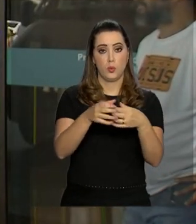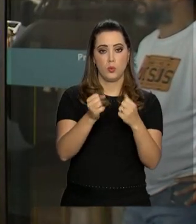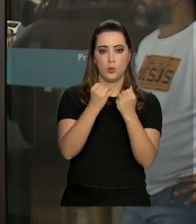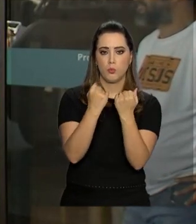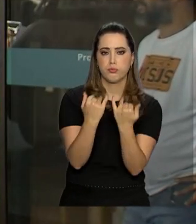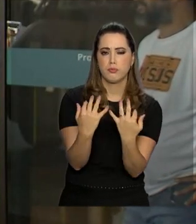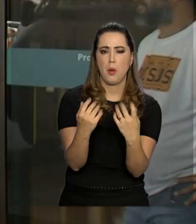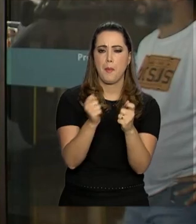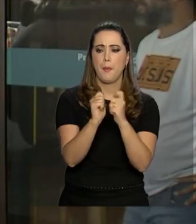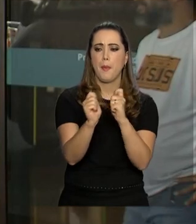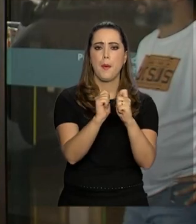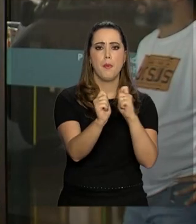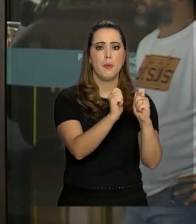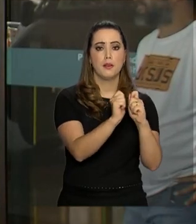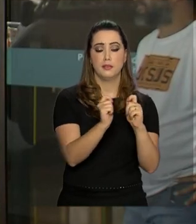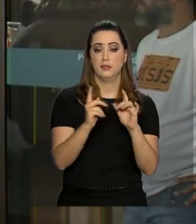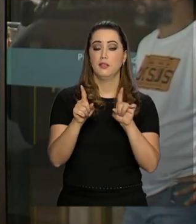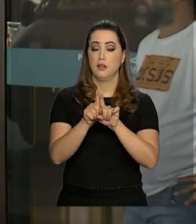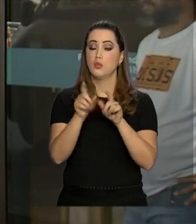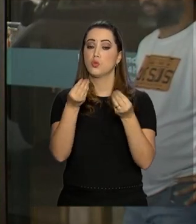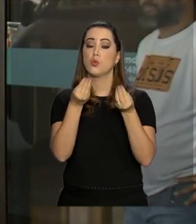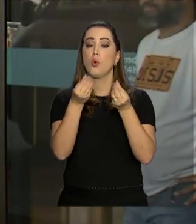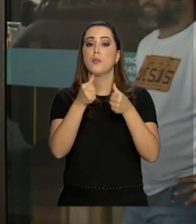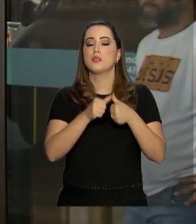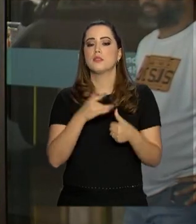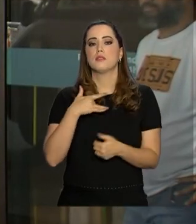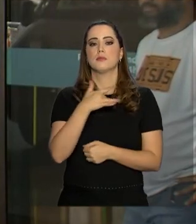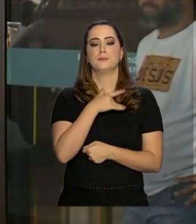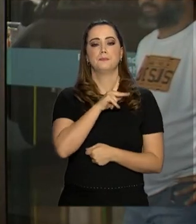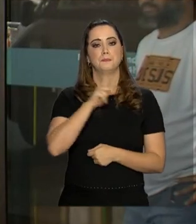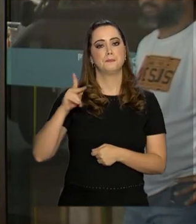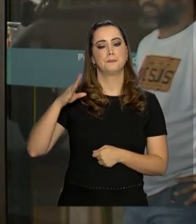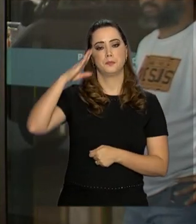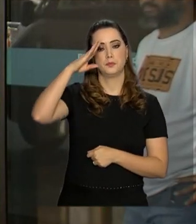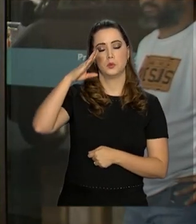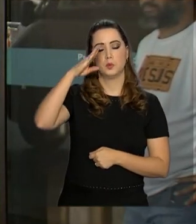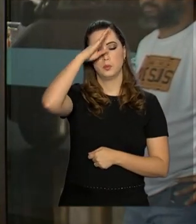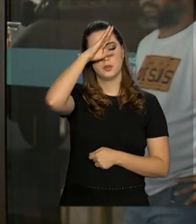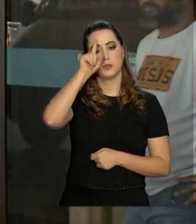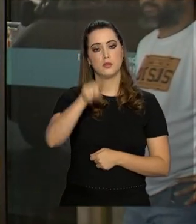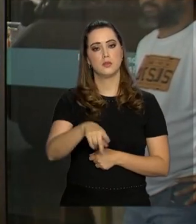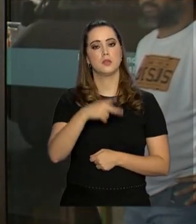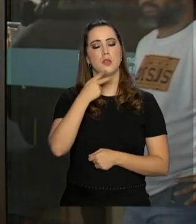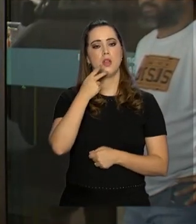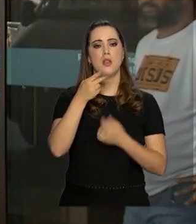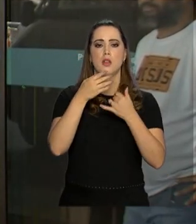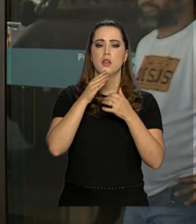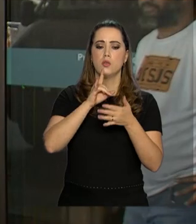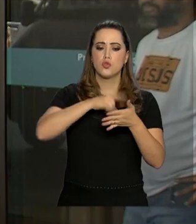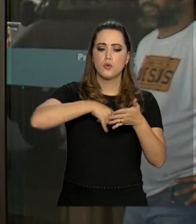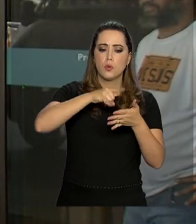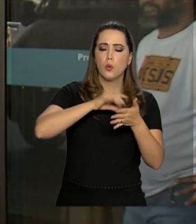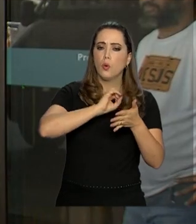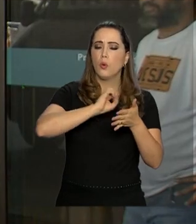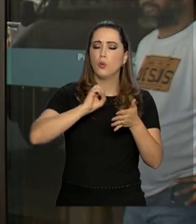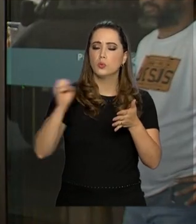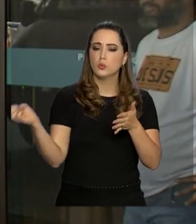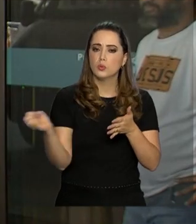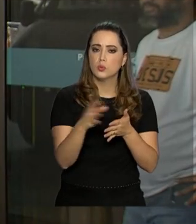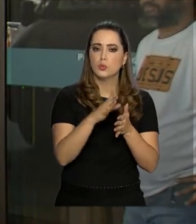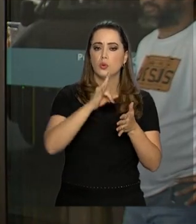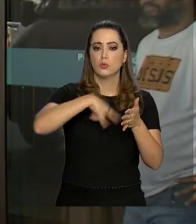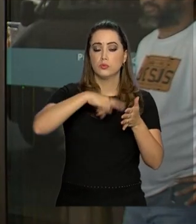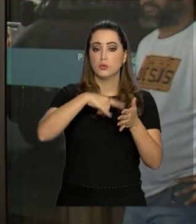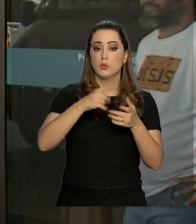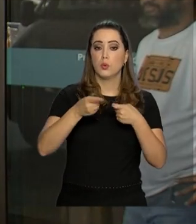a respeito do estado de saúde do Presidente da República Otávio Rego Barros divulgou um novo boletim informando que